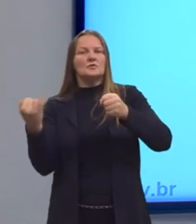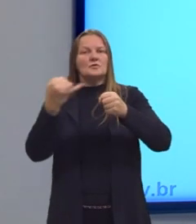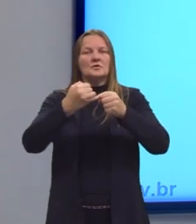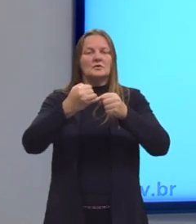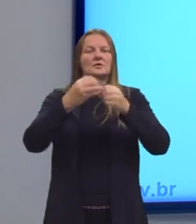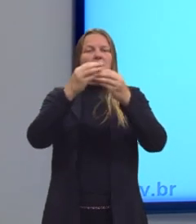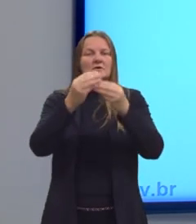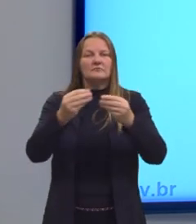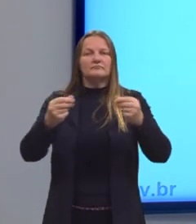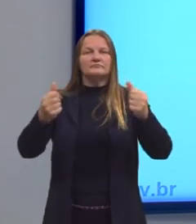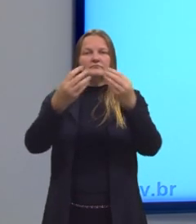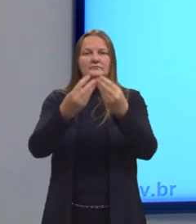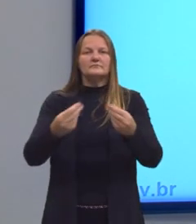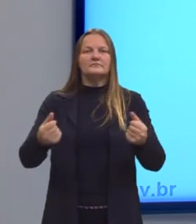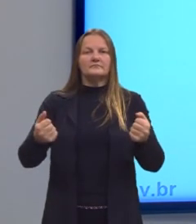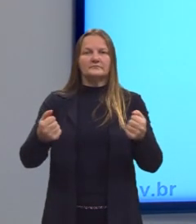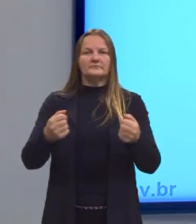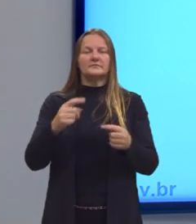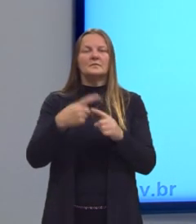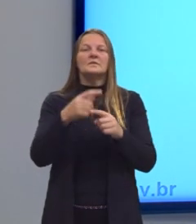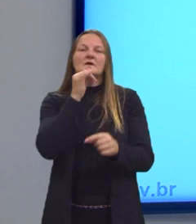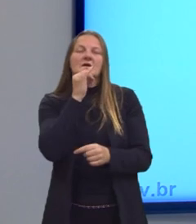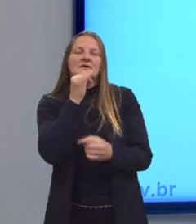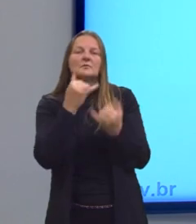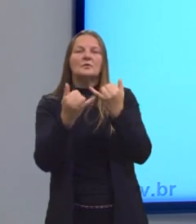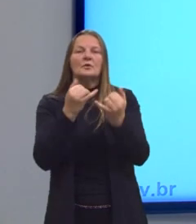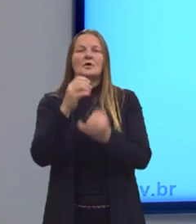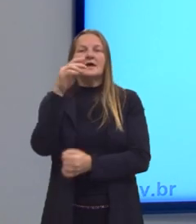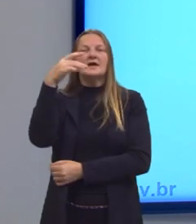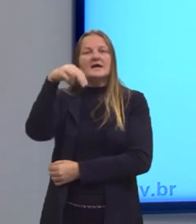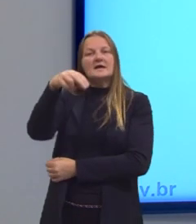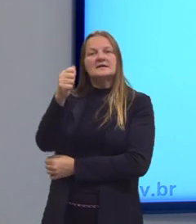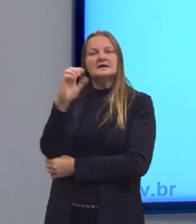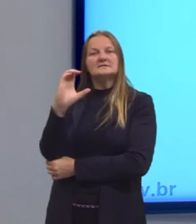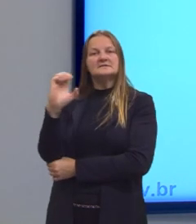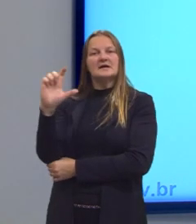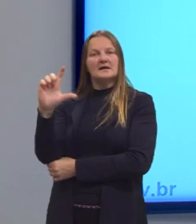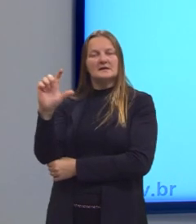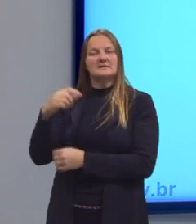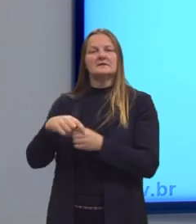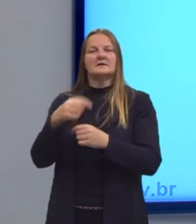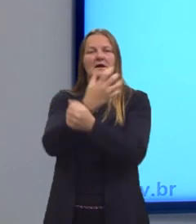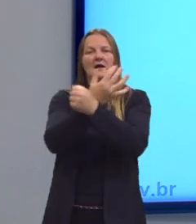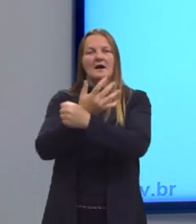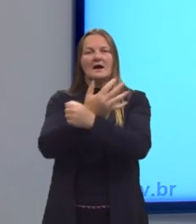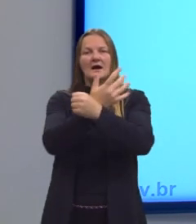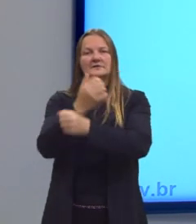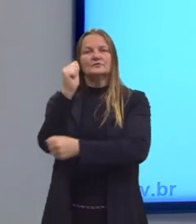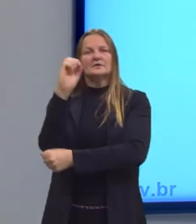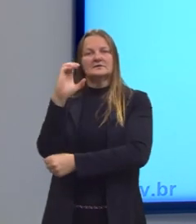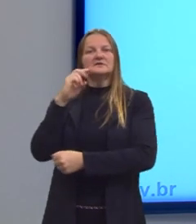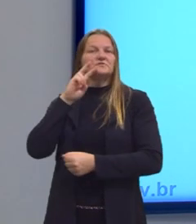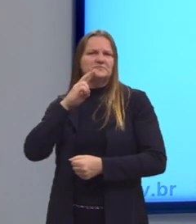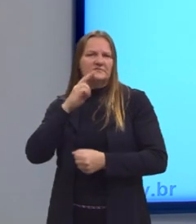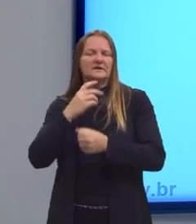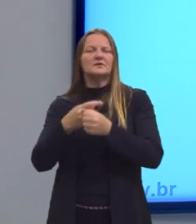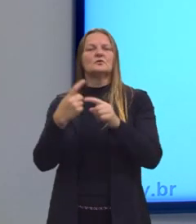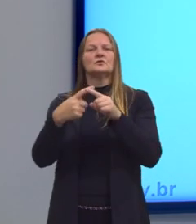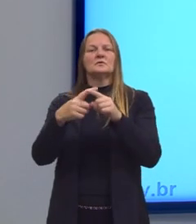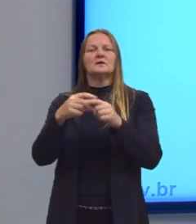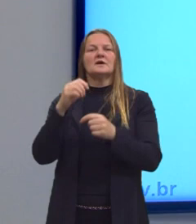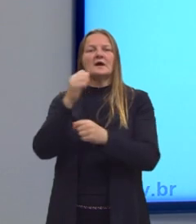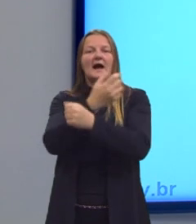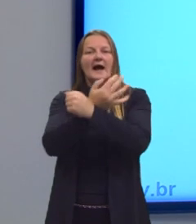dissociação. Por exemplo, tem o cloreto de sódio, o ácido etanóico, né? Que é o ácido acético, o ácido